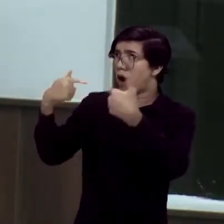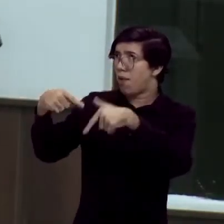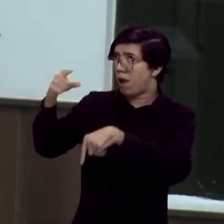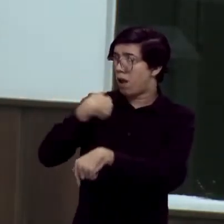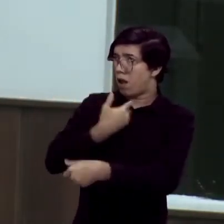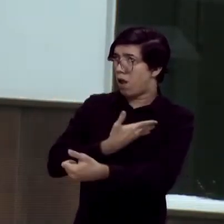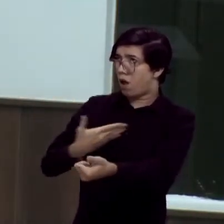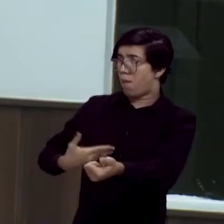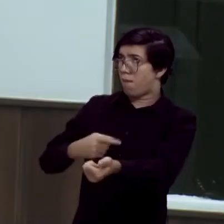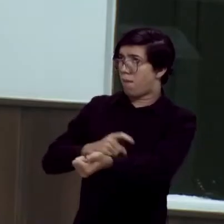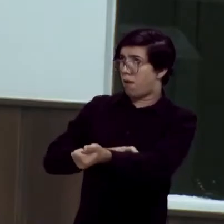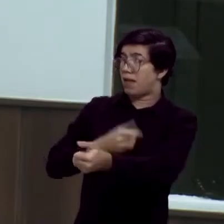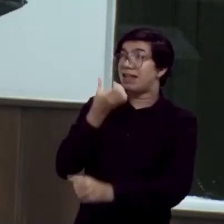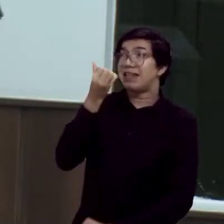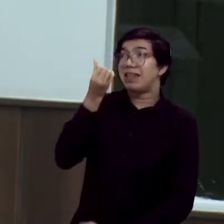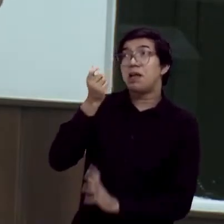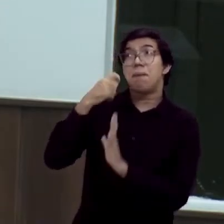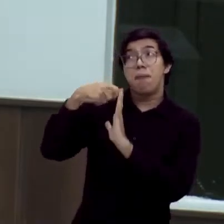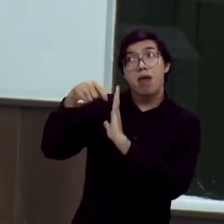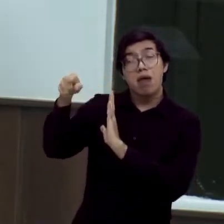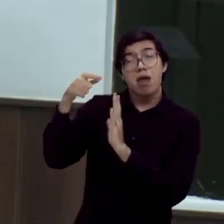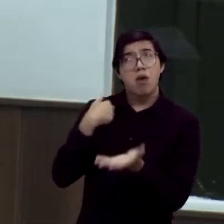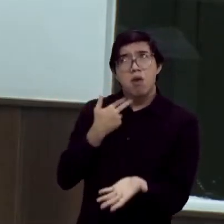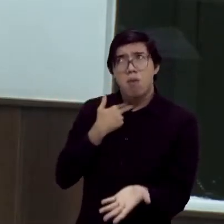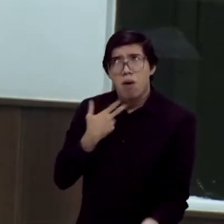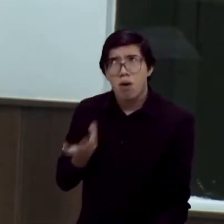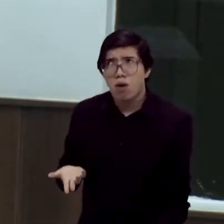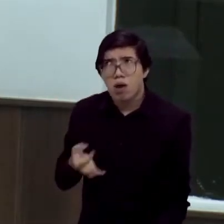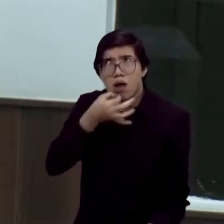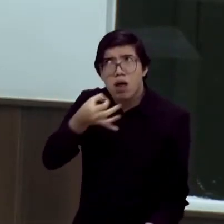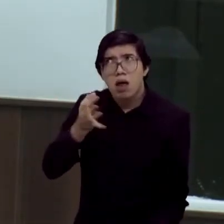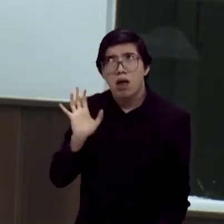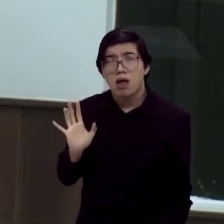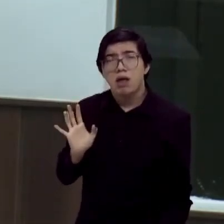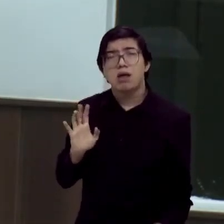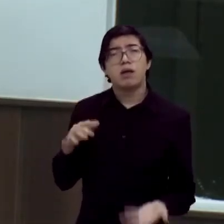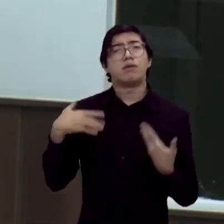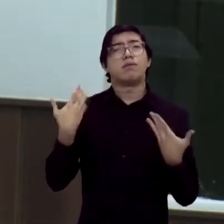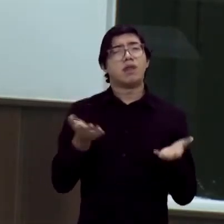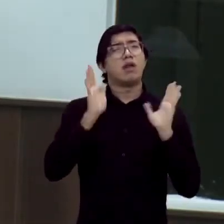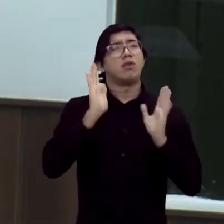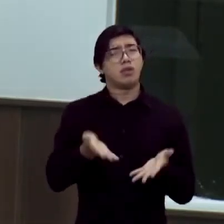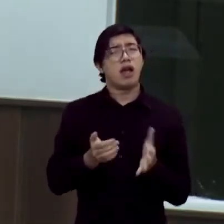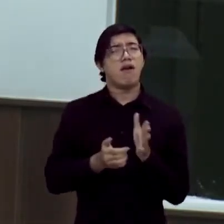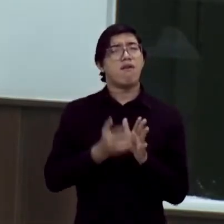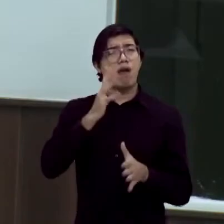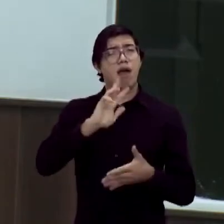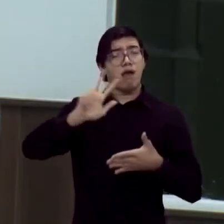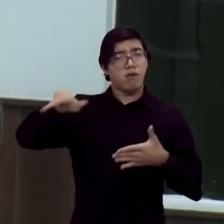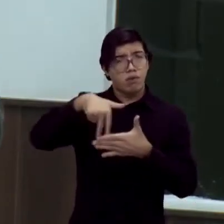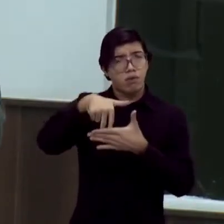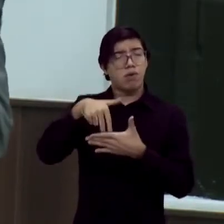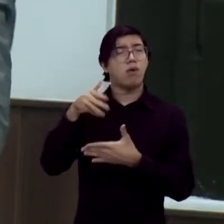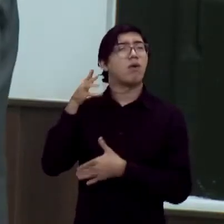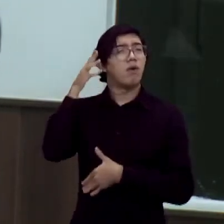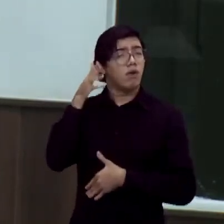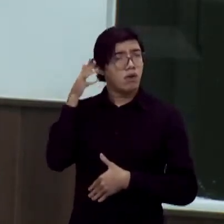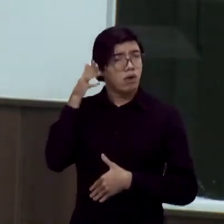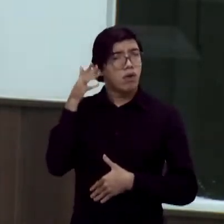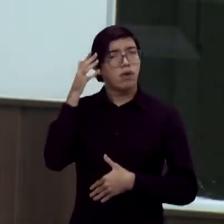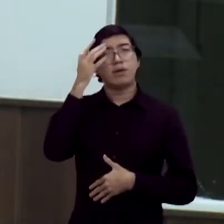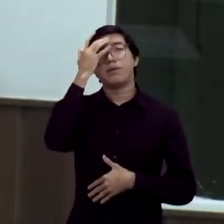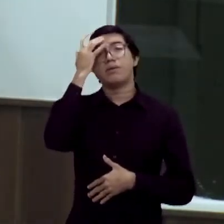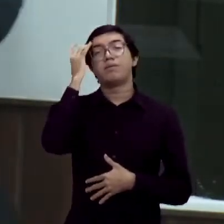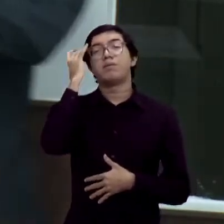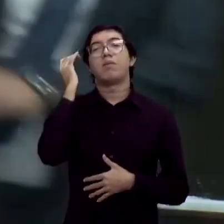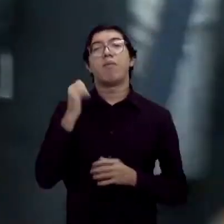seis meses de mandato. E eu já vim a essa tribuna várias vezes para pedir aos vereadores que venha, vereador Elmano da Eucrísio, meu líder é